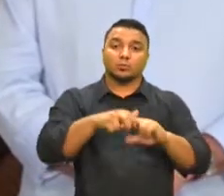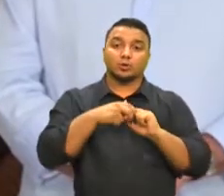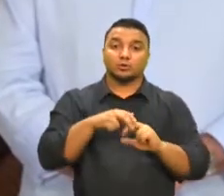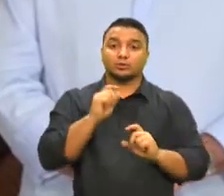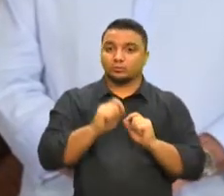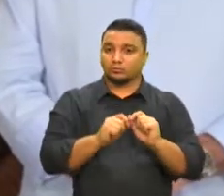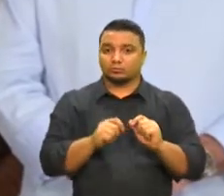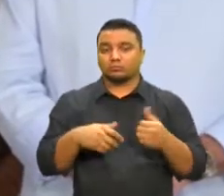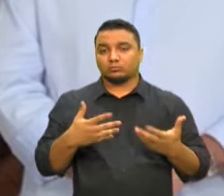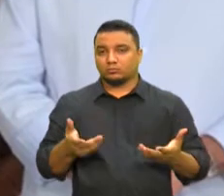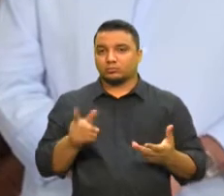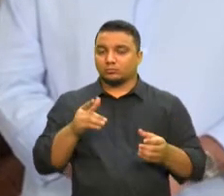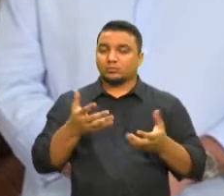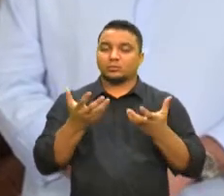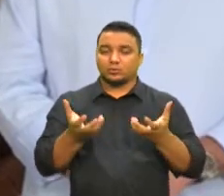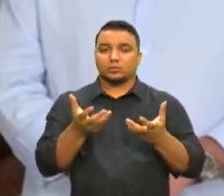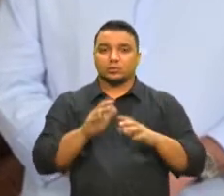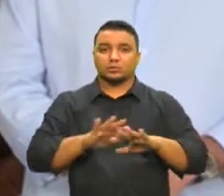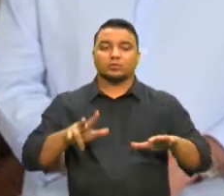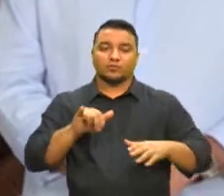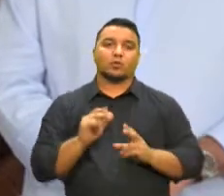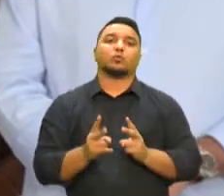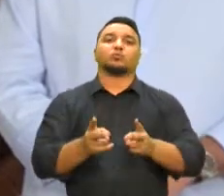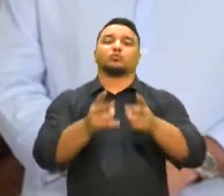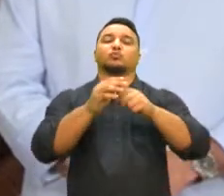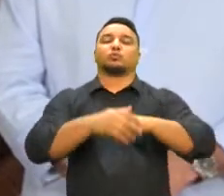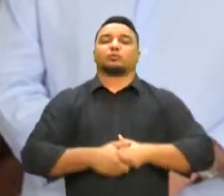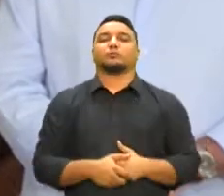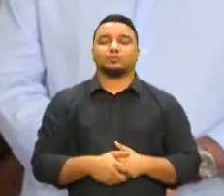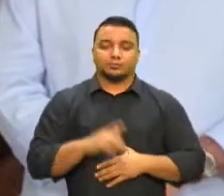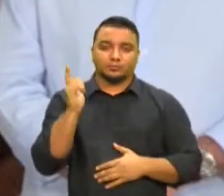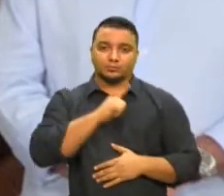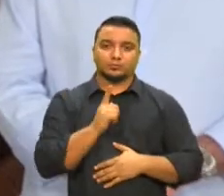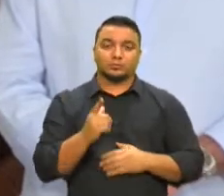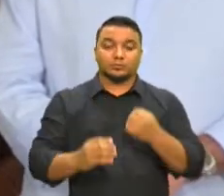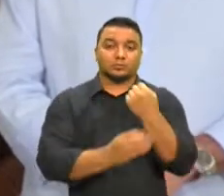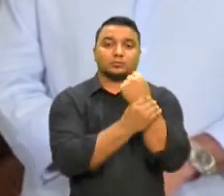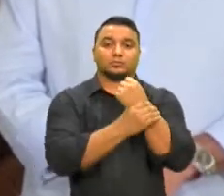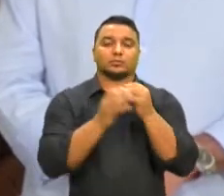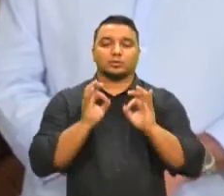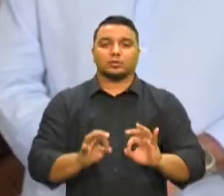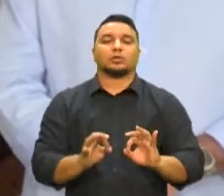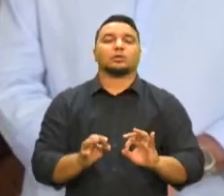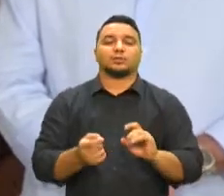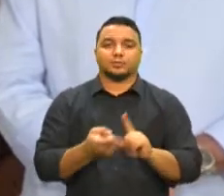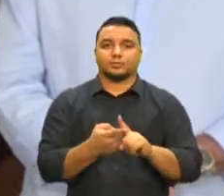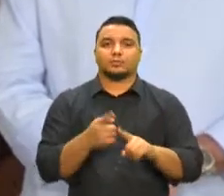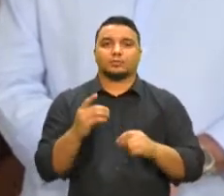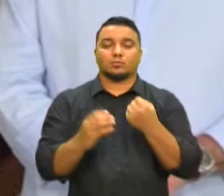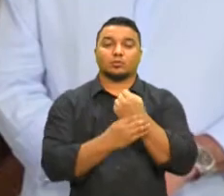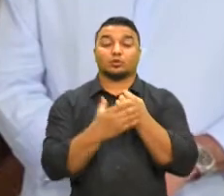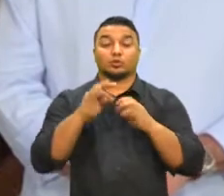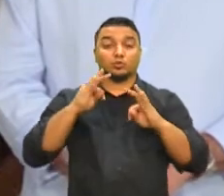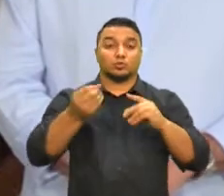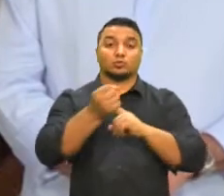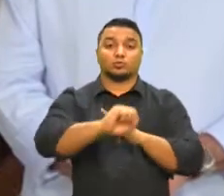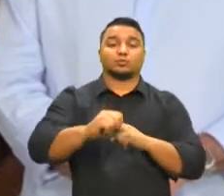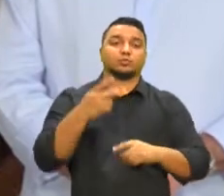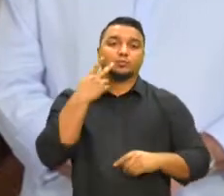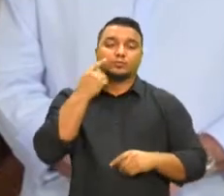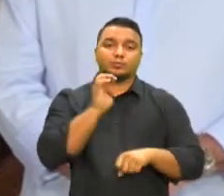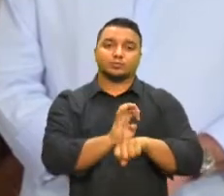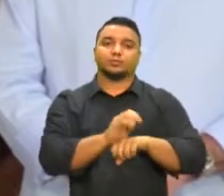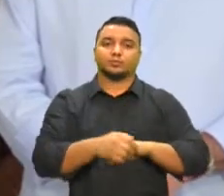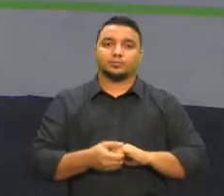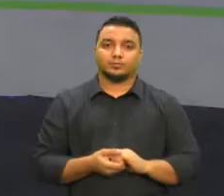nível que nós vamos continuar fazendo para que a possa ter a segurança e a certeza de proteger os nossos irmãos e